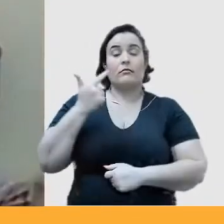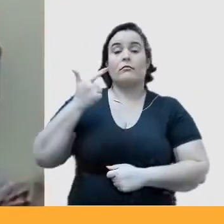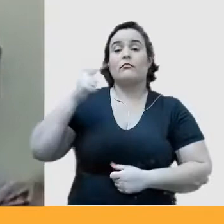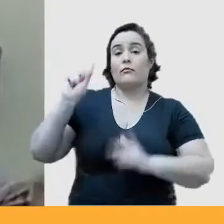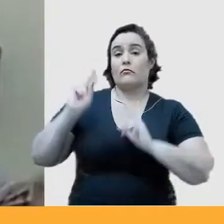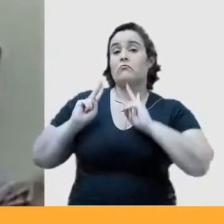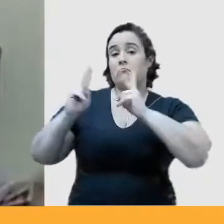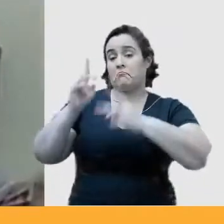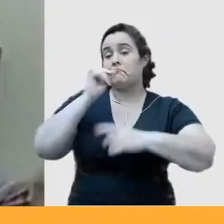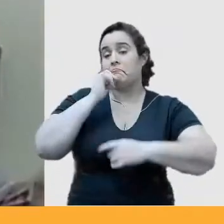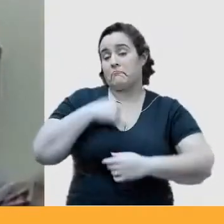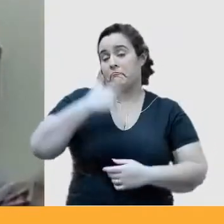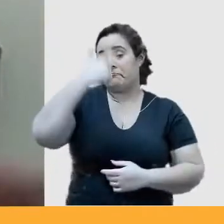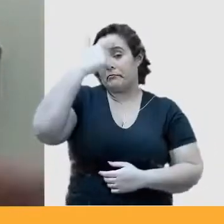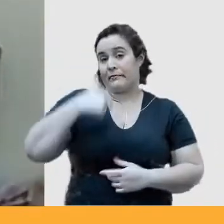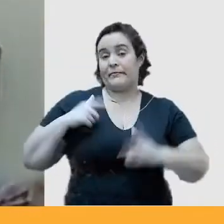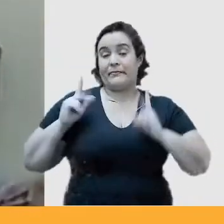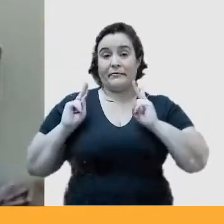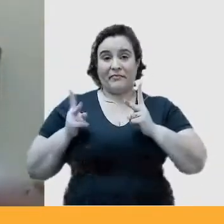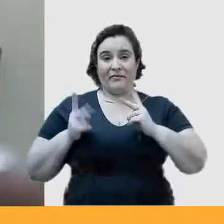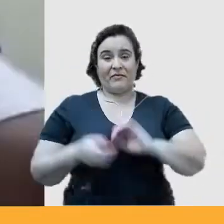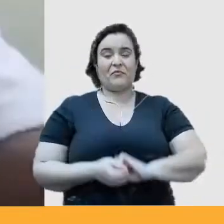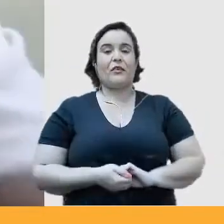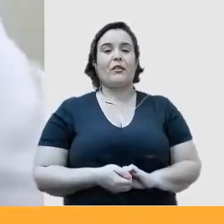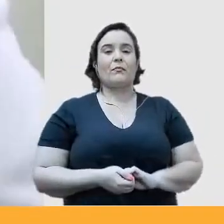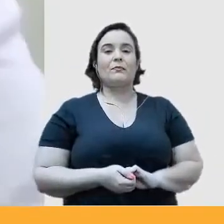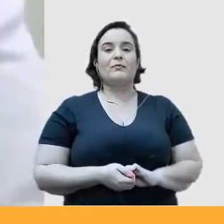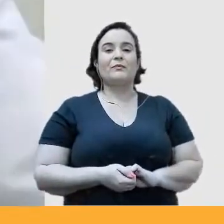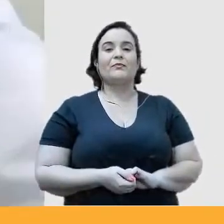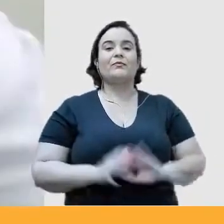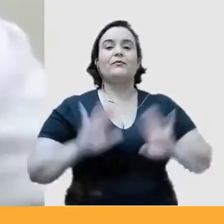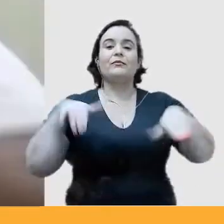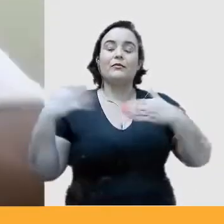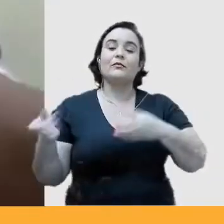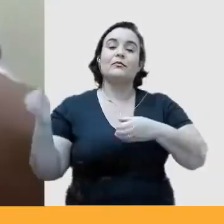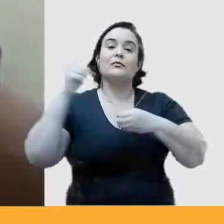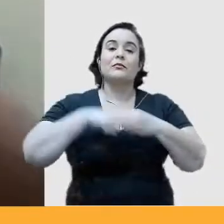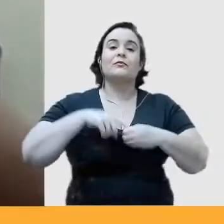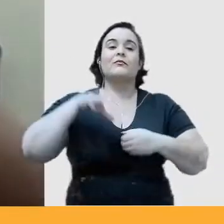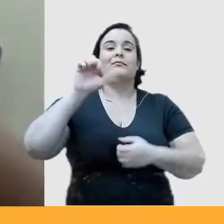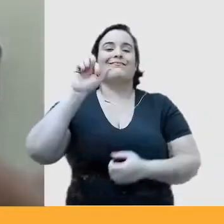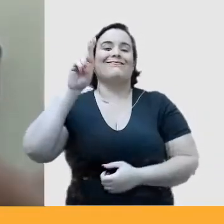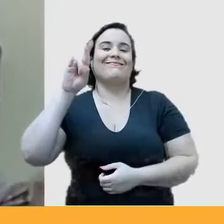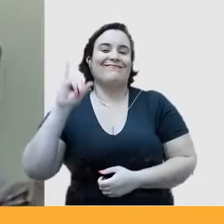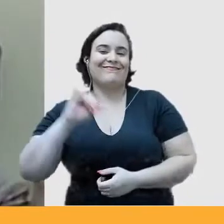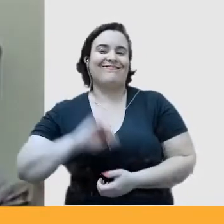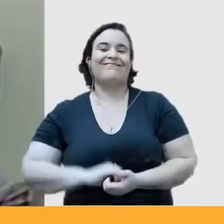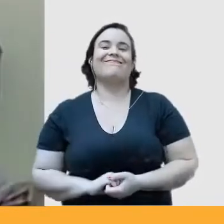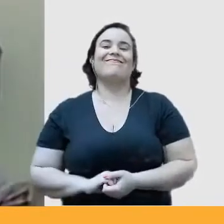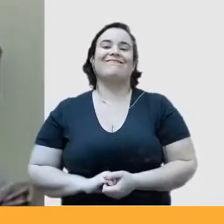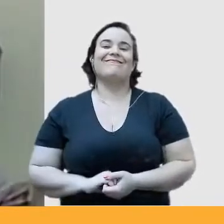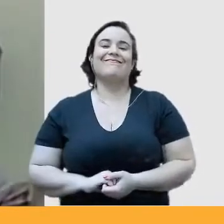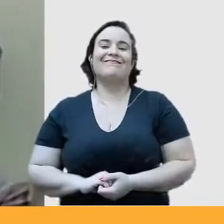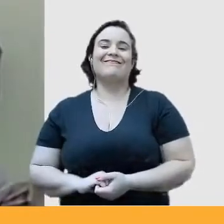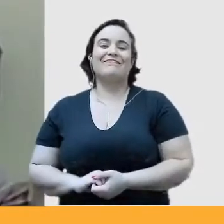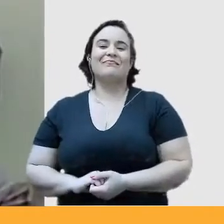que é o meu caso. Entende? Então, voltando para o seu Ari, o seu Ari, uma vez,